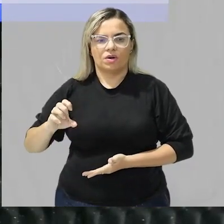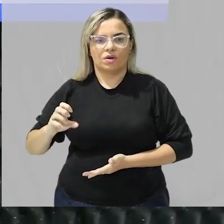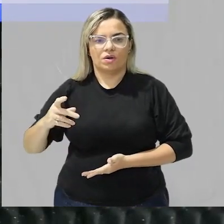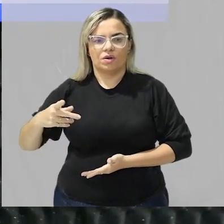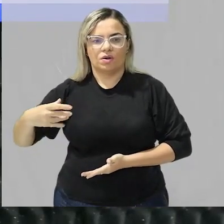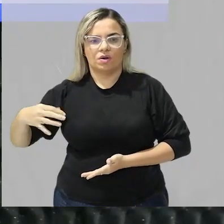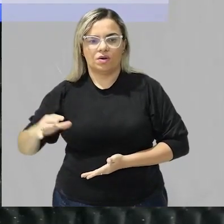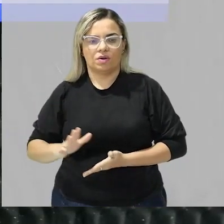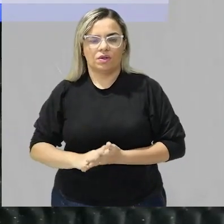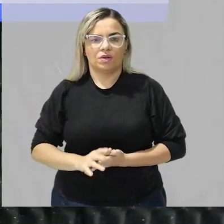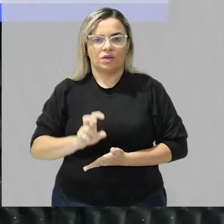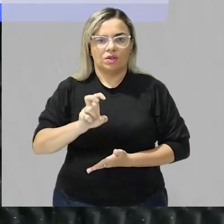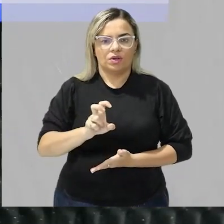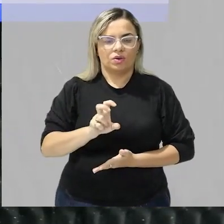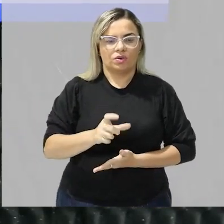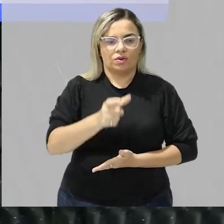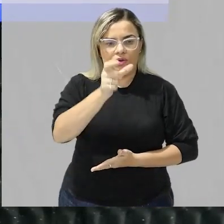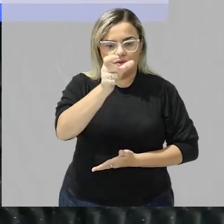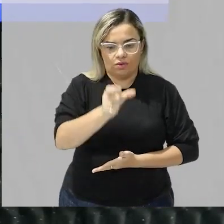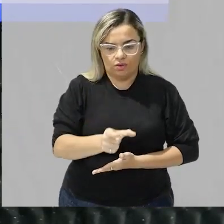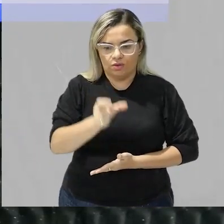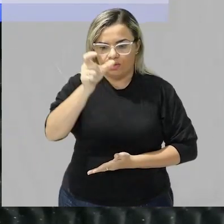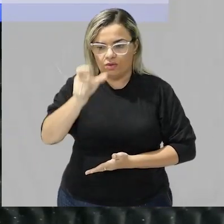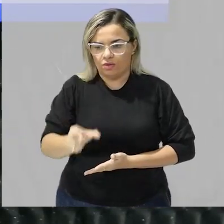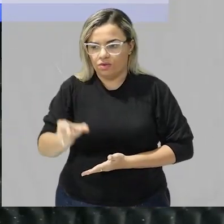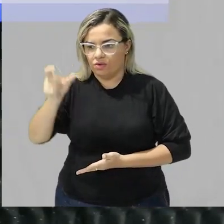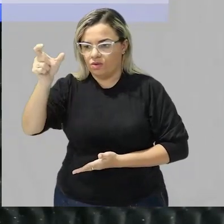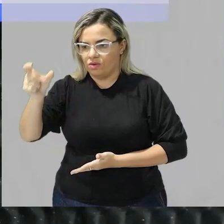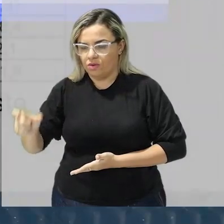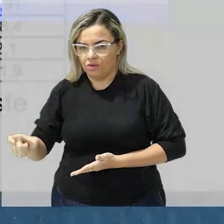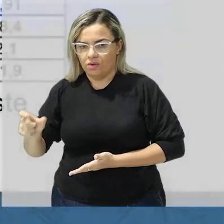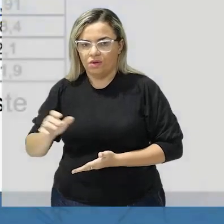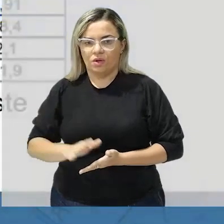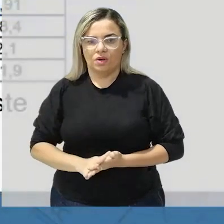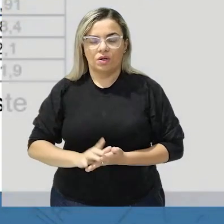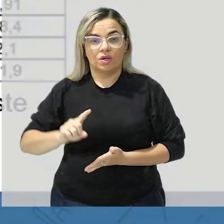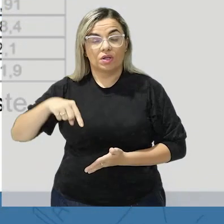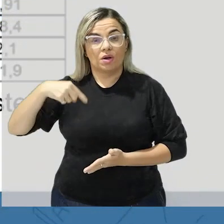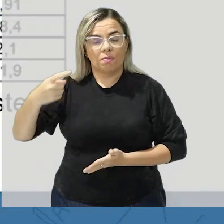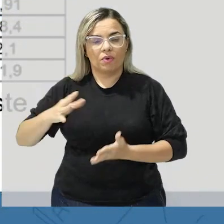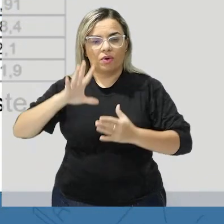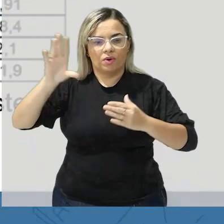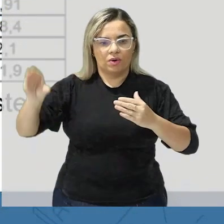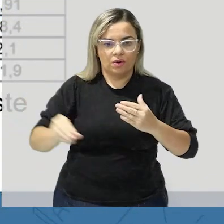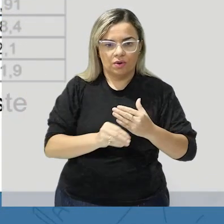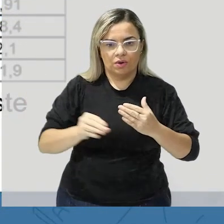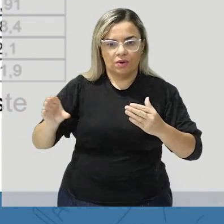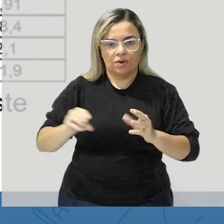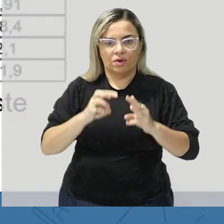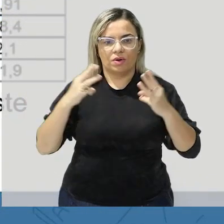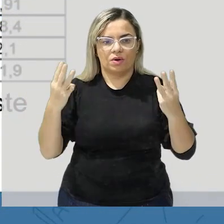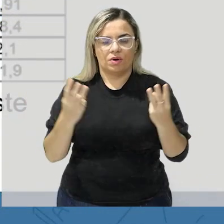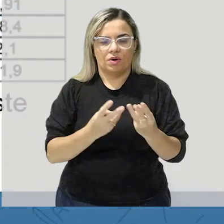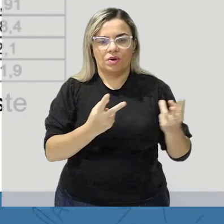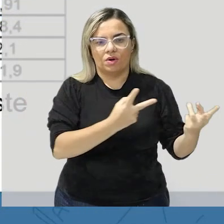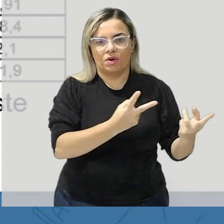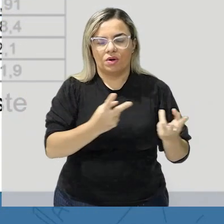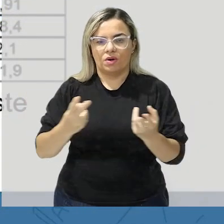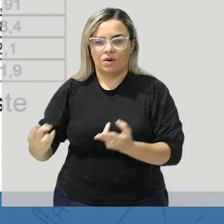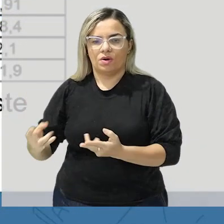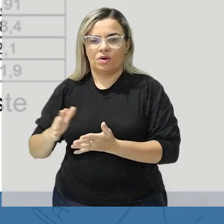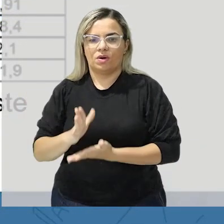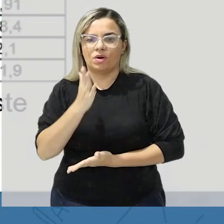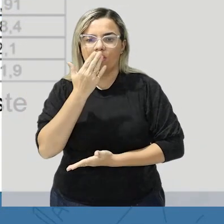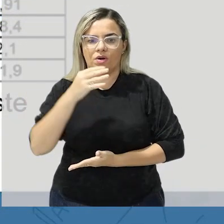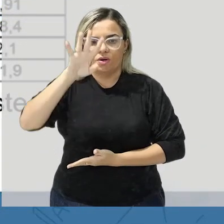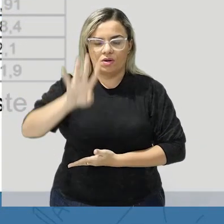tubos de ensaio tá em seguida adicionou massas iguais de alimentos descritos no